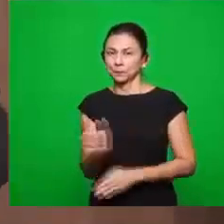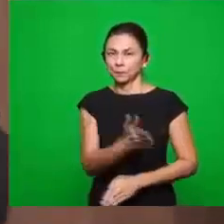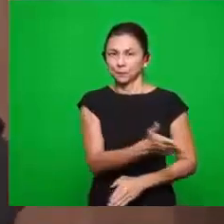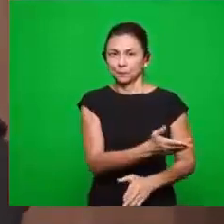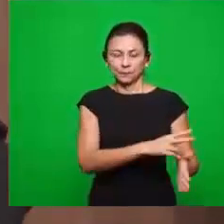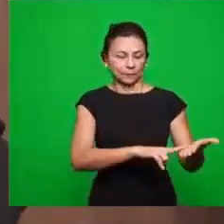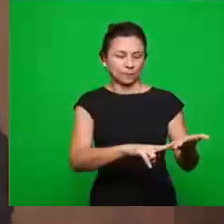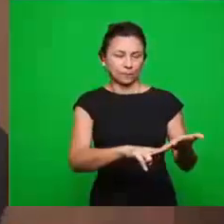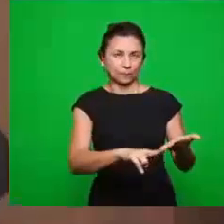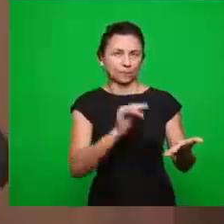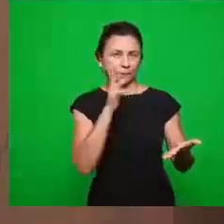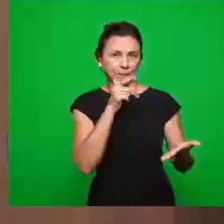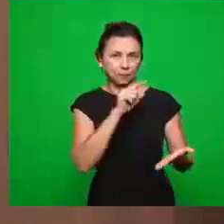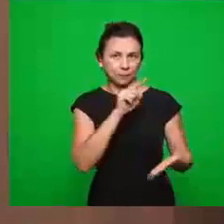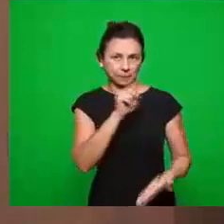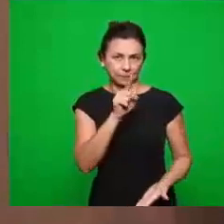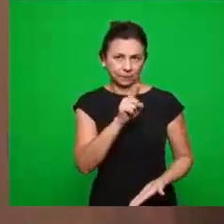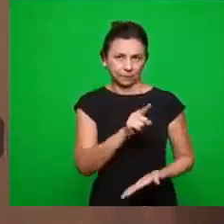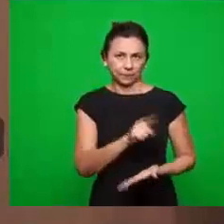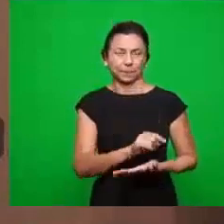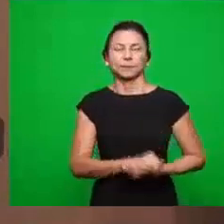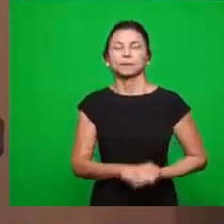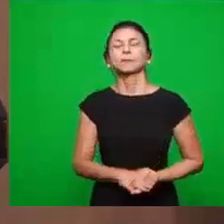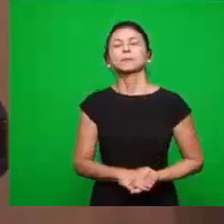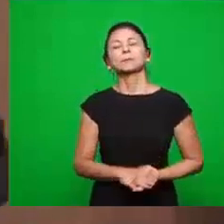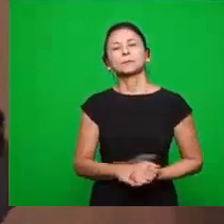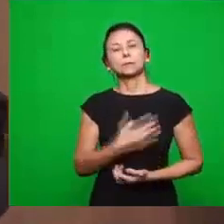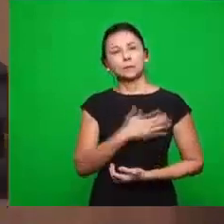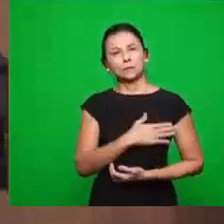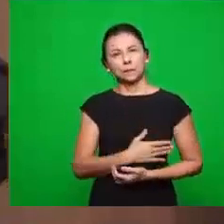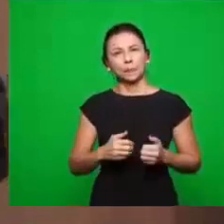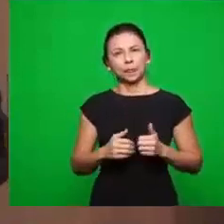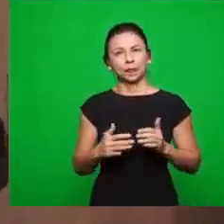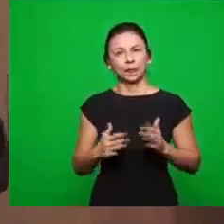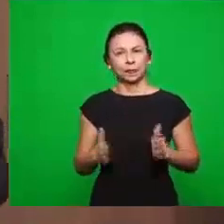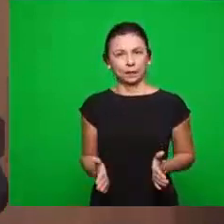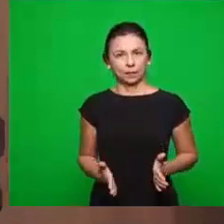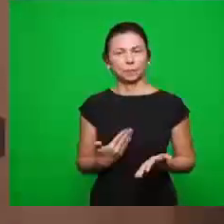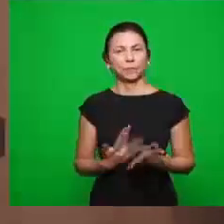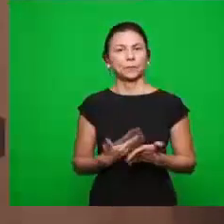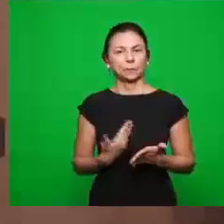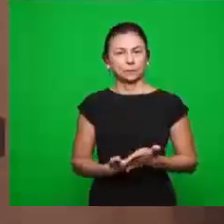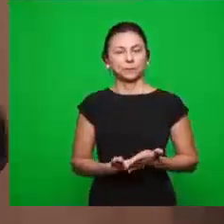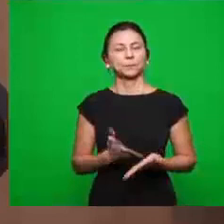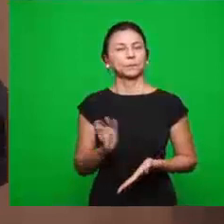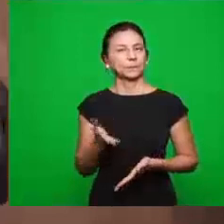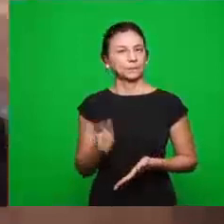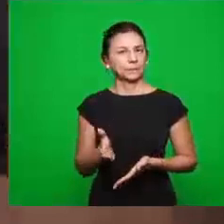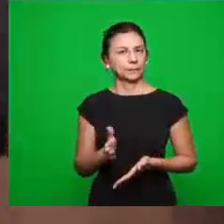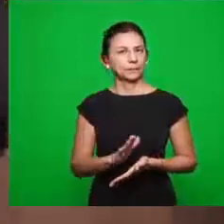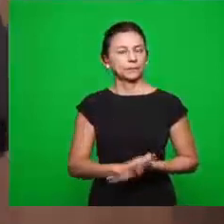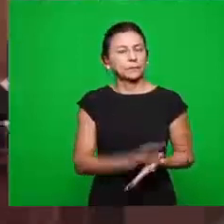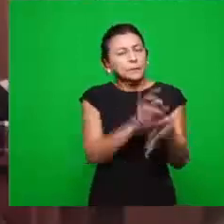carta. Não vou me delongar. Gostaria, na verdade, de fazer essa introdução. Está feita a introdução com